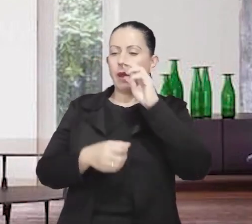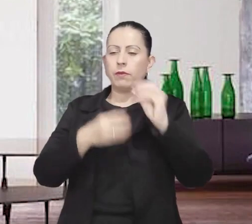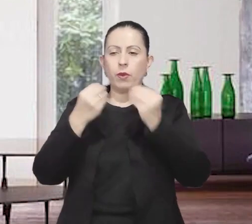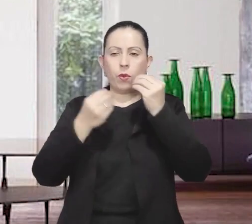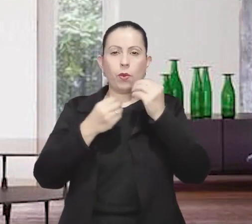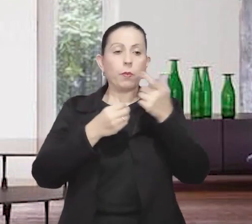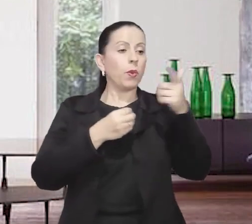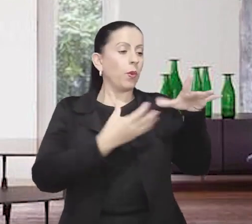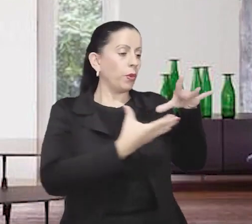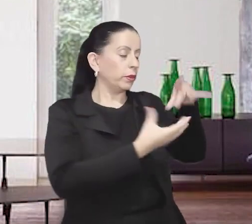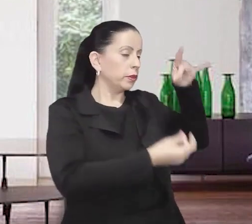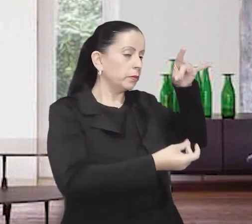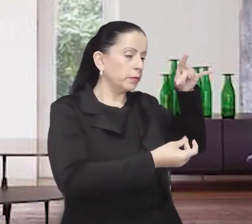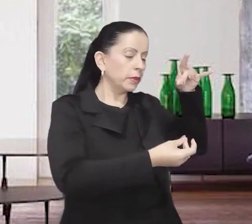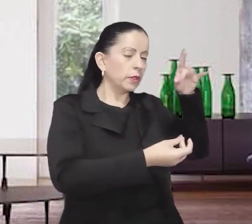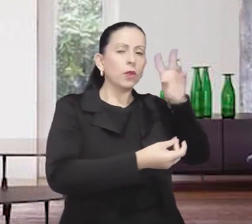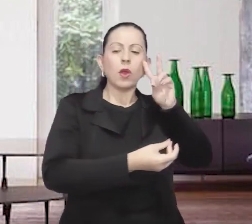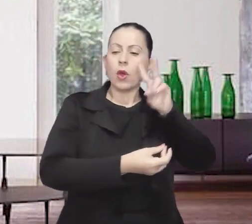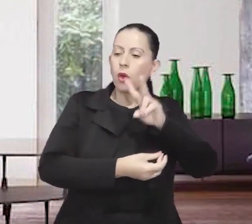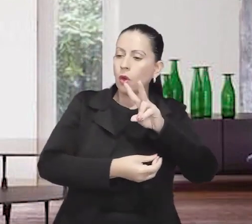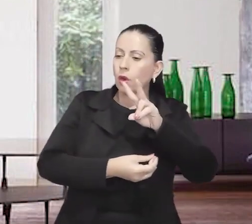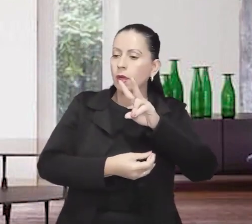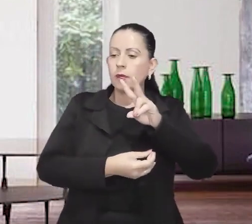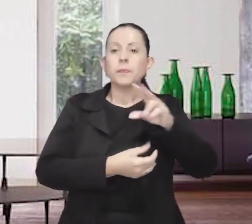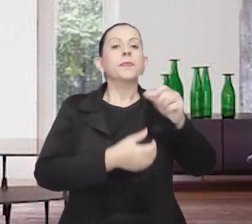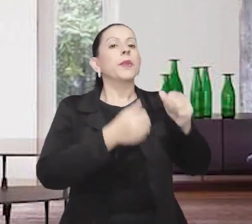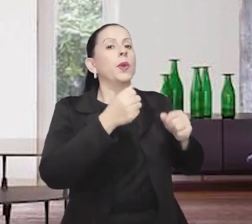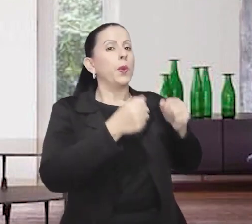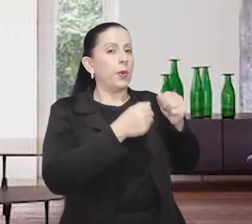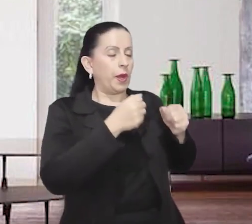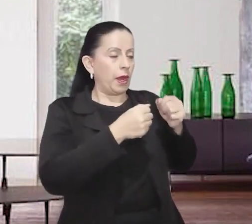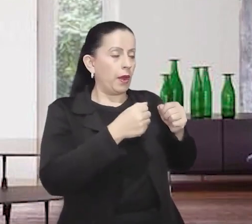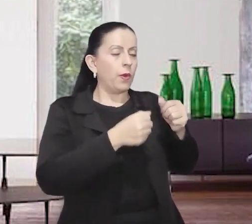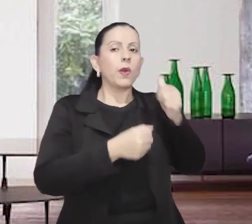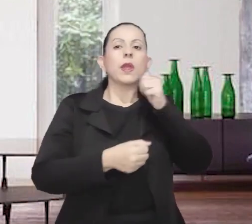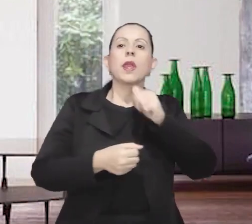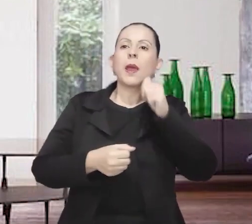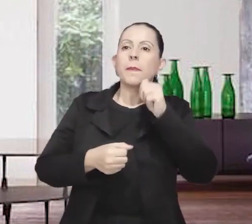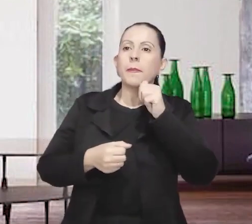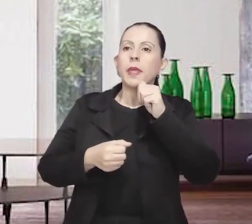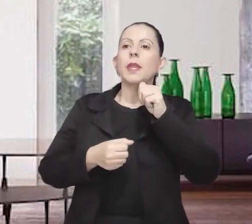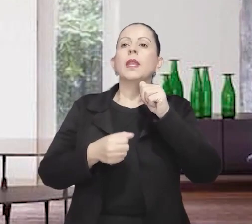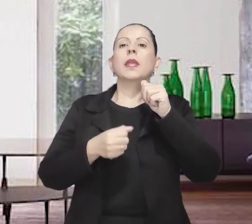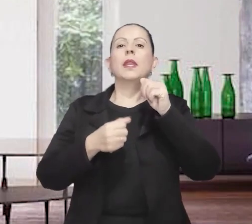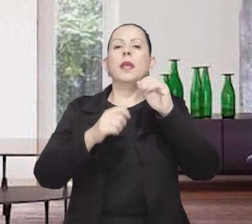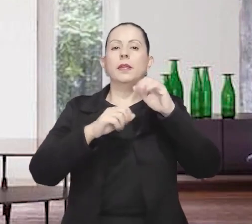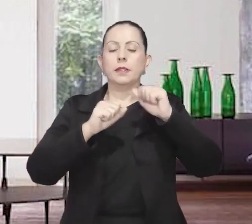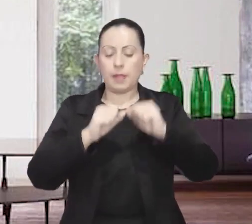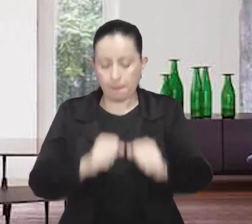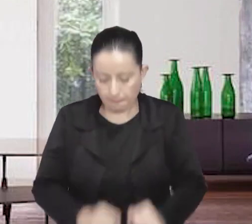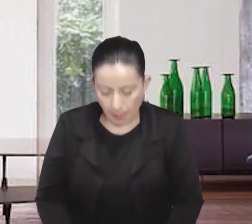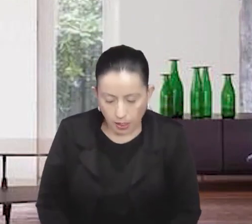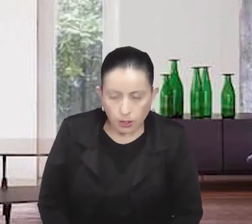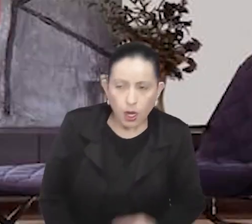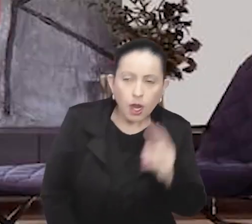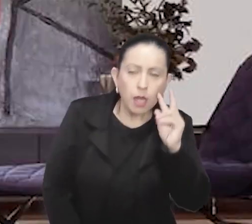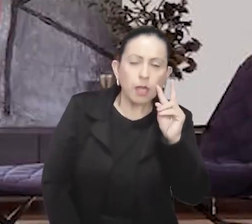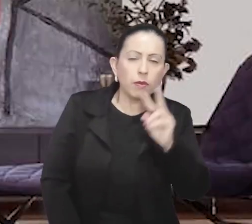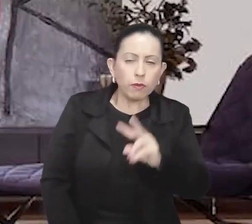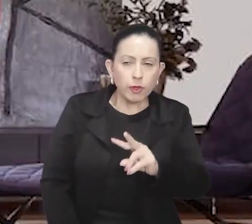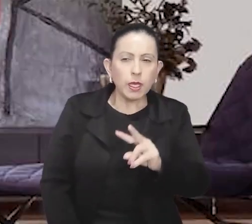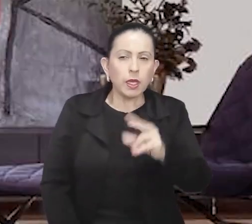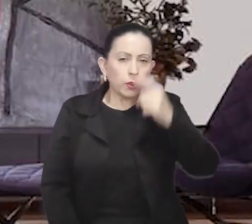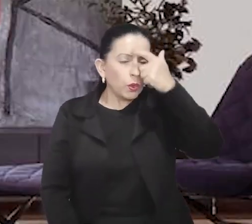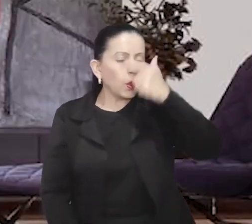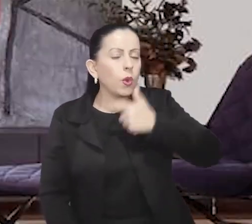menina e se abaixa, apoiando as mãos no joelho, contemplando aquele rostinho angelical. A